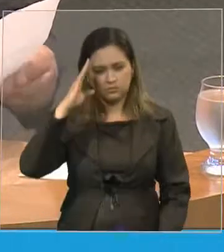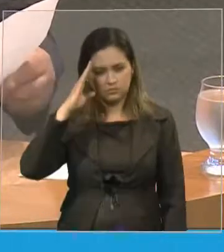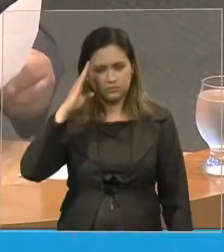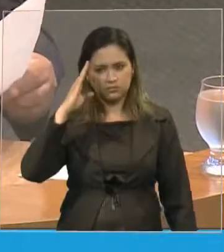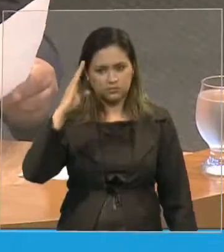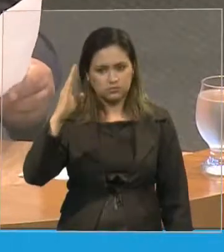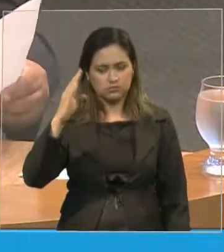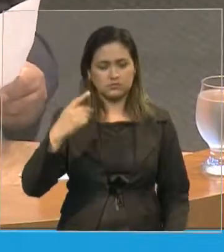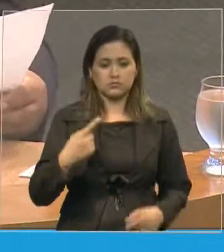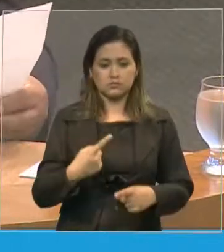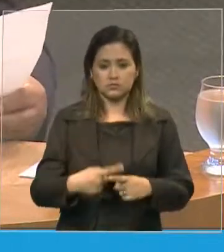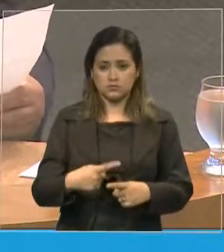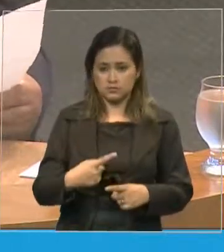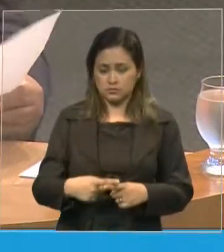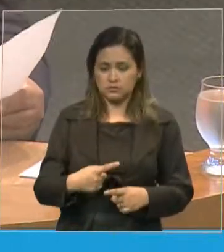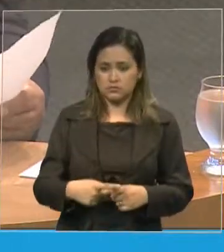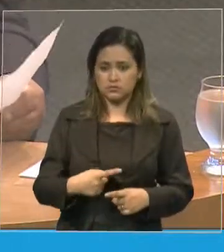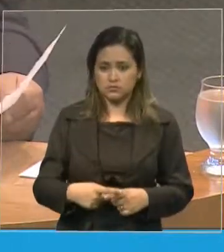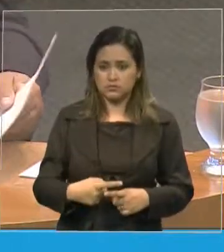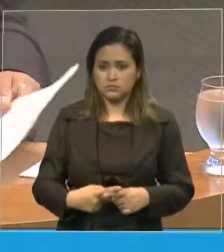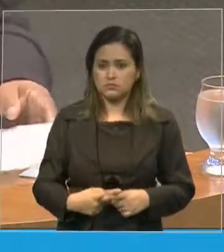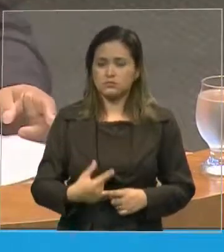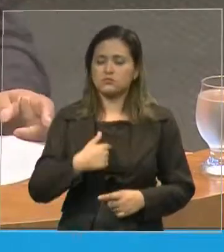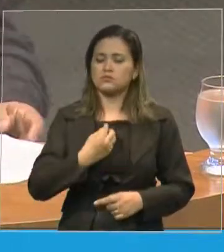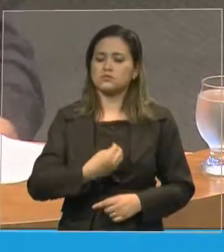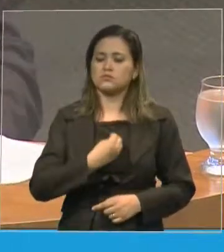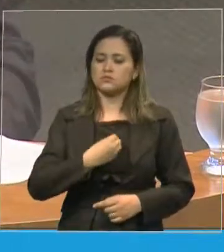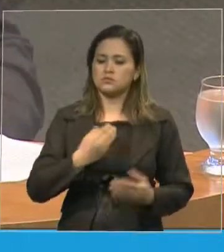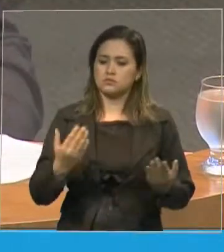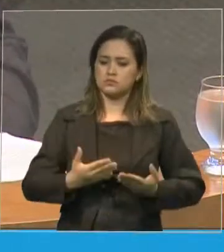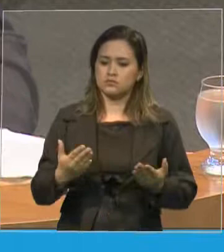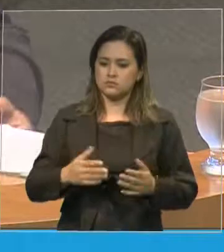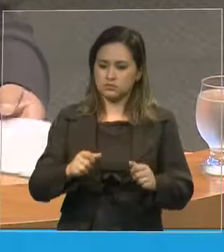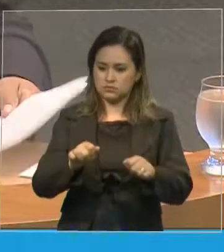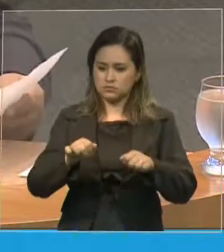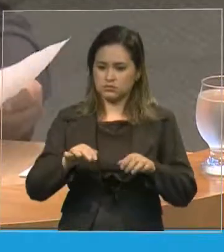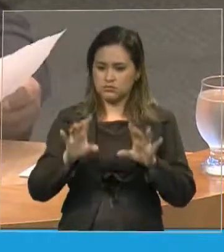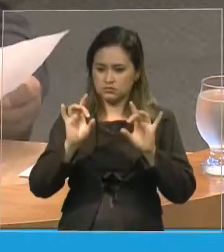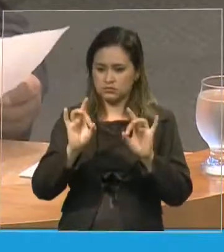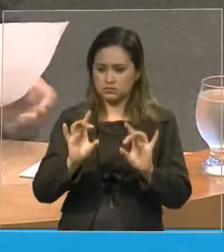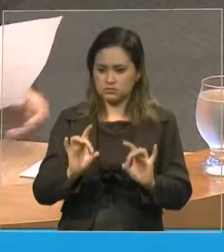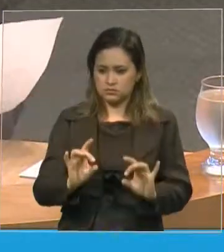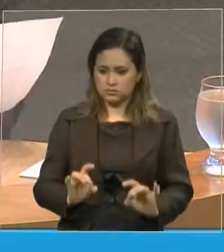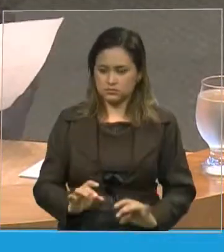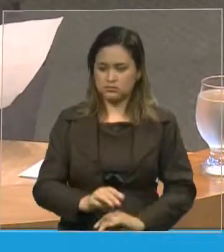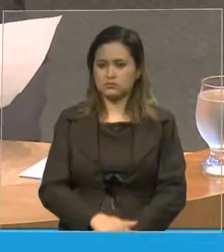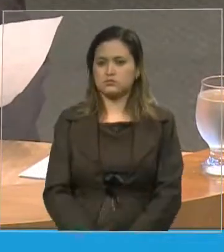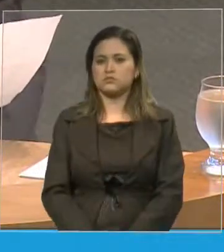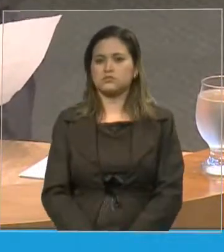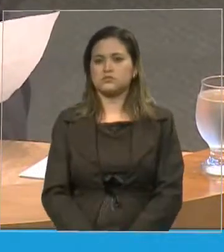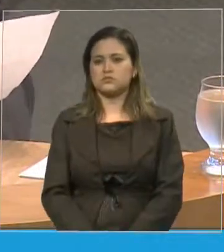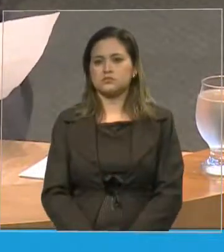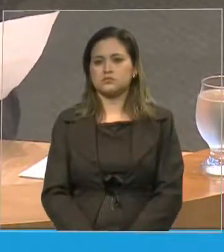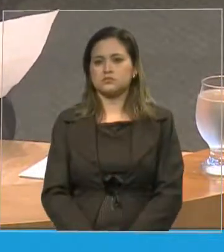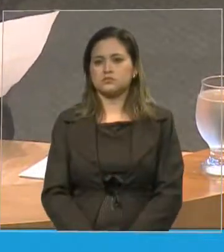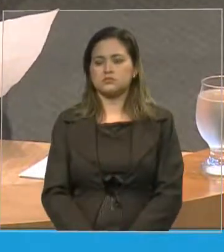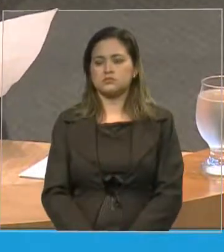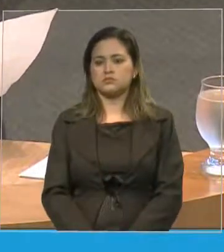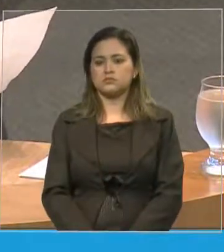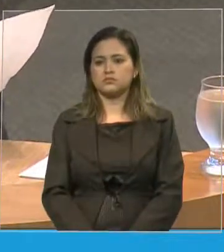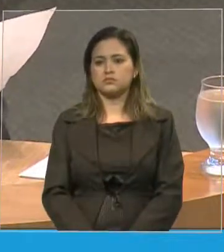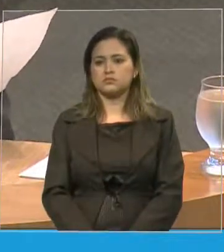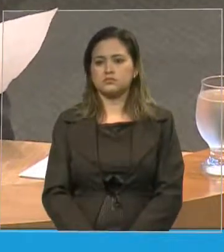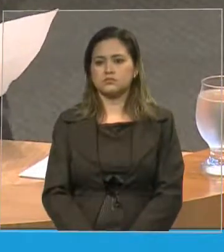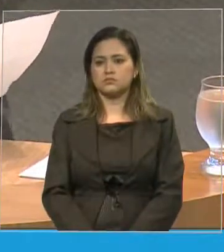desta sessão solene. sessão esta que, na minha